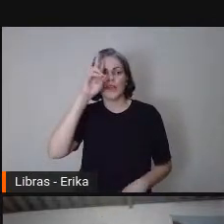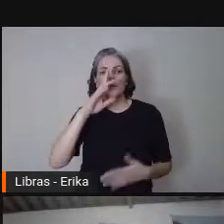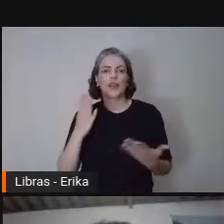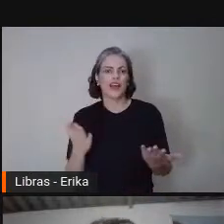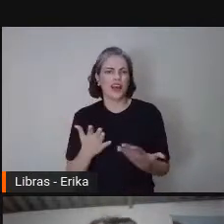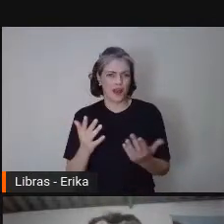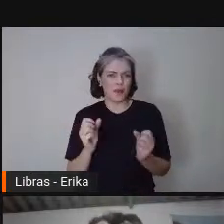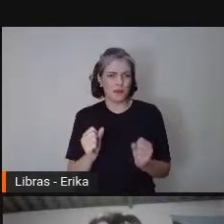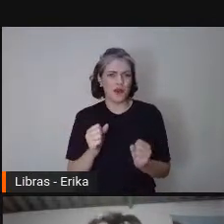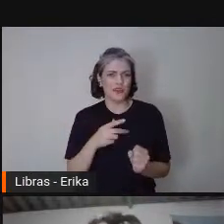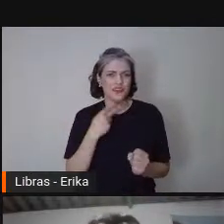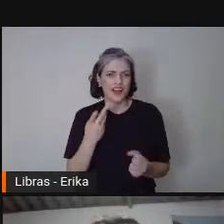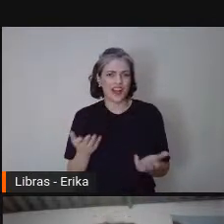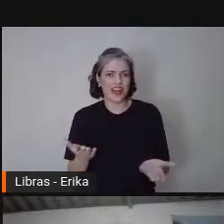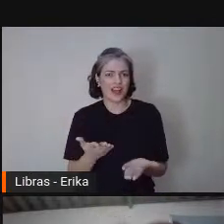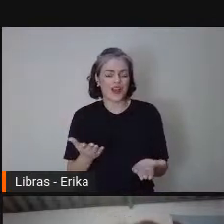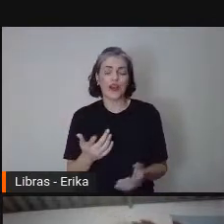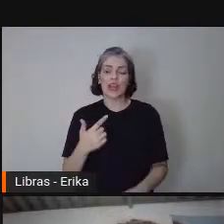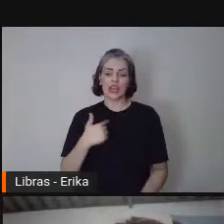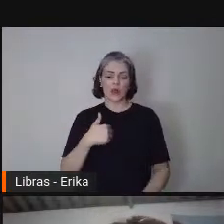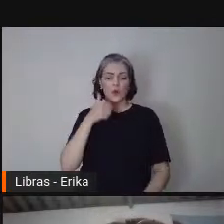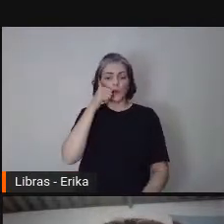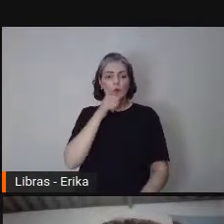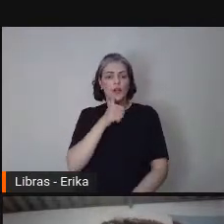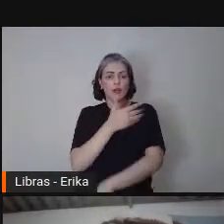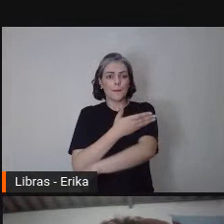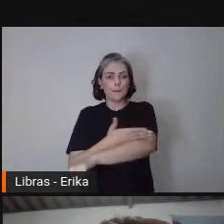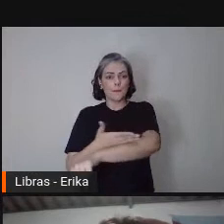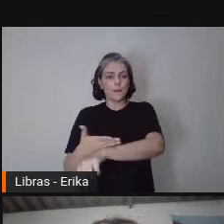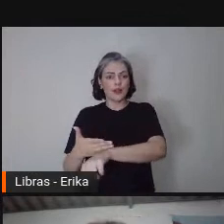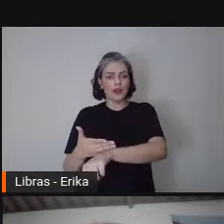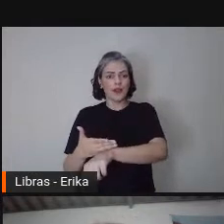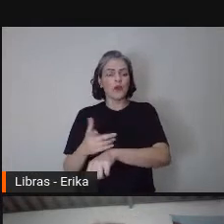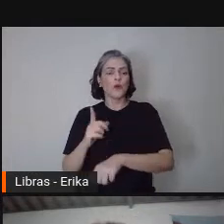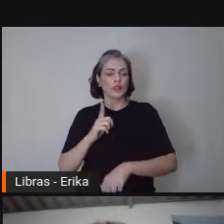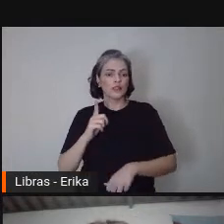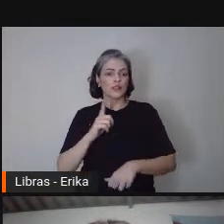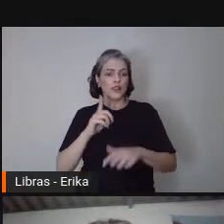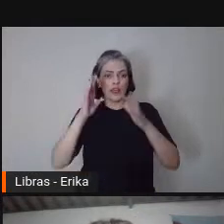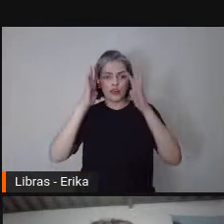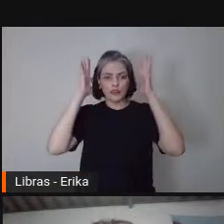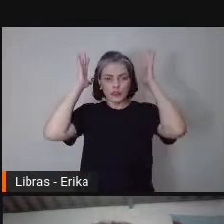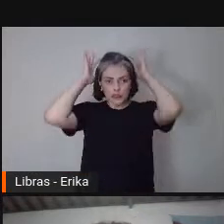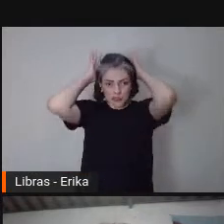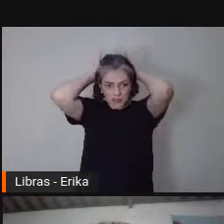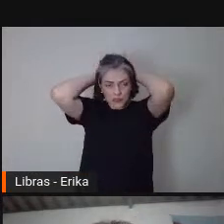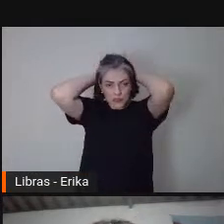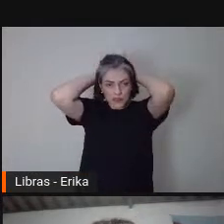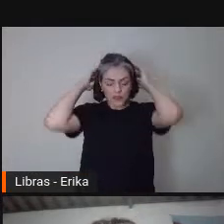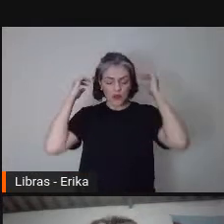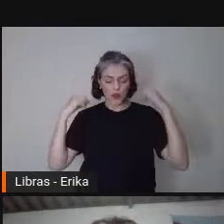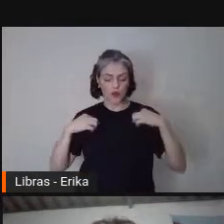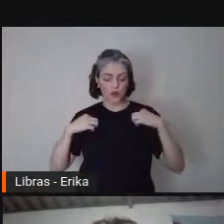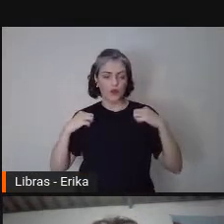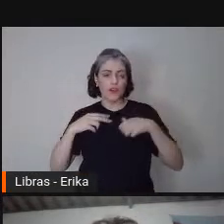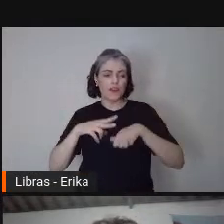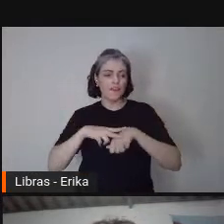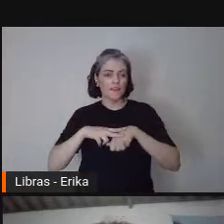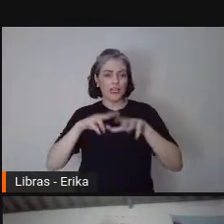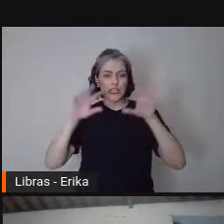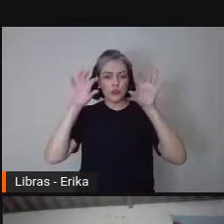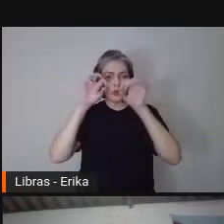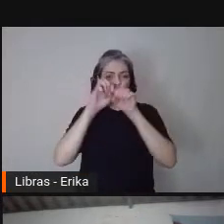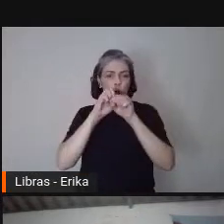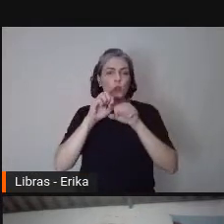Eu sou uma mulher branca, estou com cabelo preso, uso uma roupa verde, escura, florida,